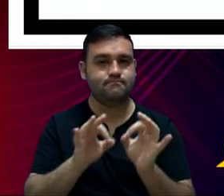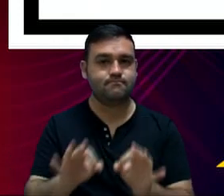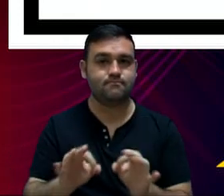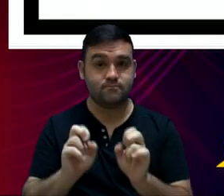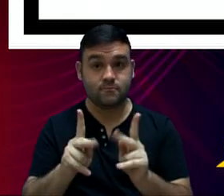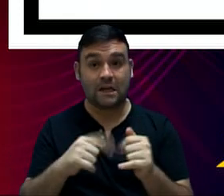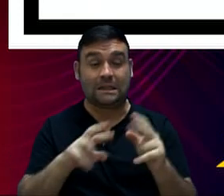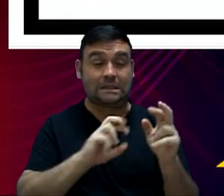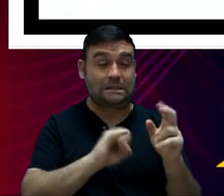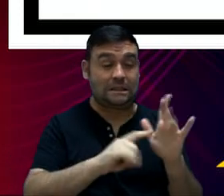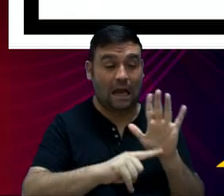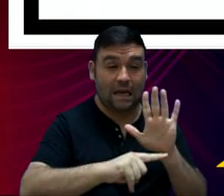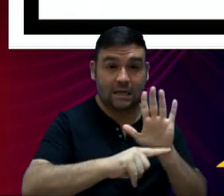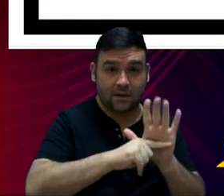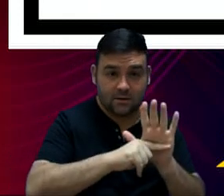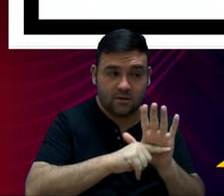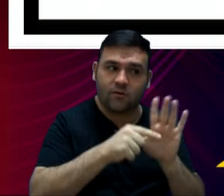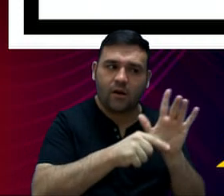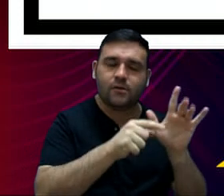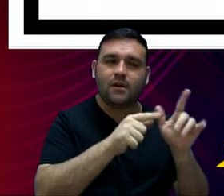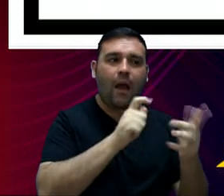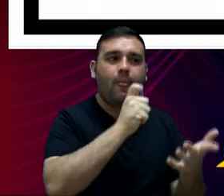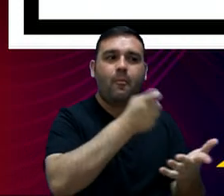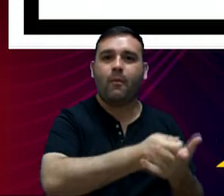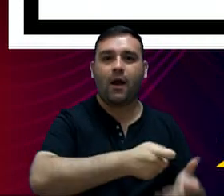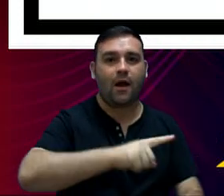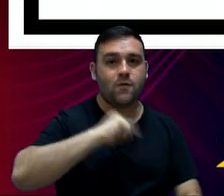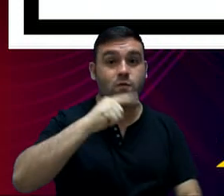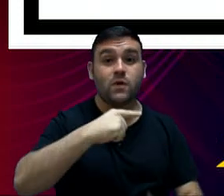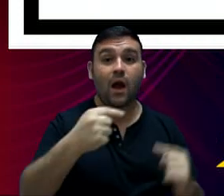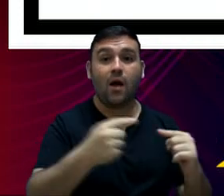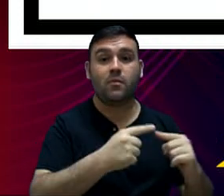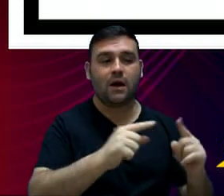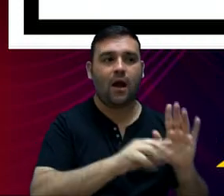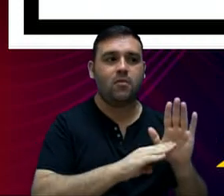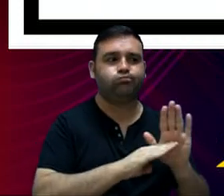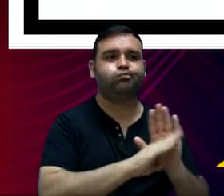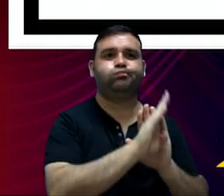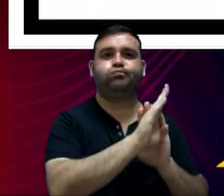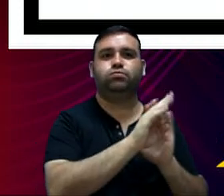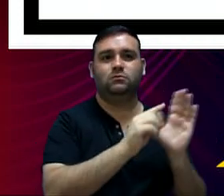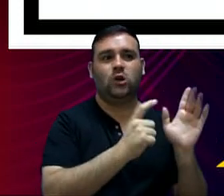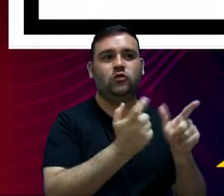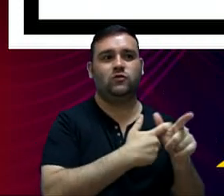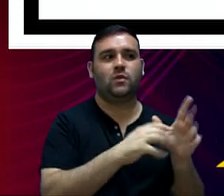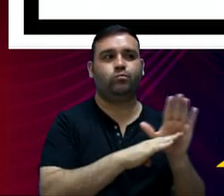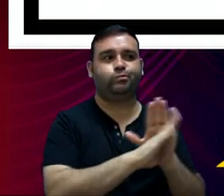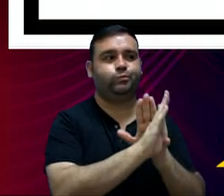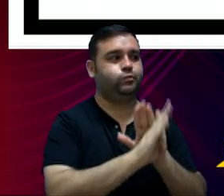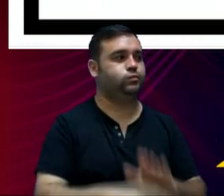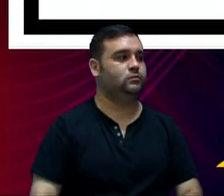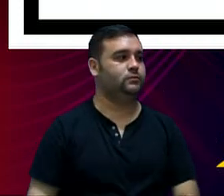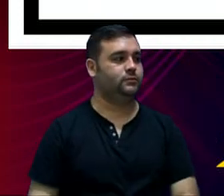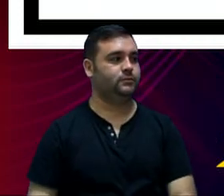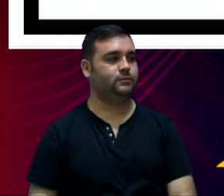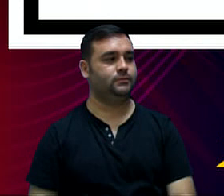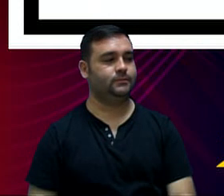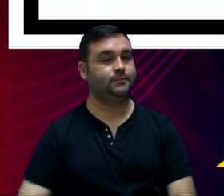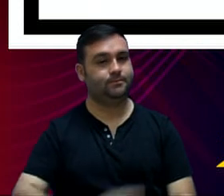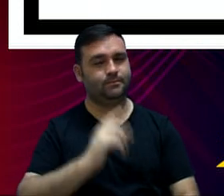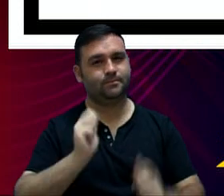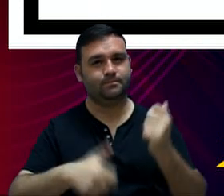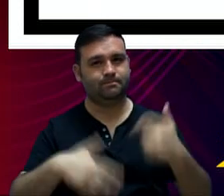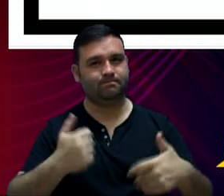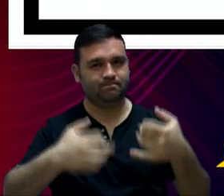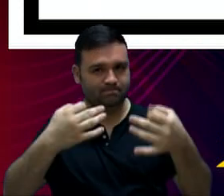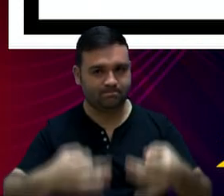Se o resultado nominal for negativo, representa o aumento da dívida. De forma bem